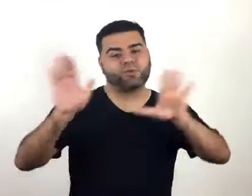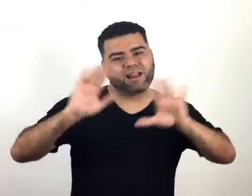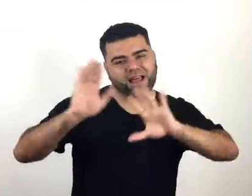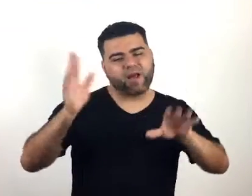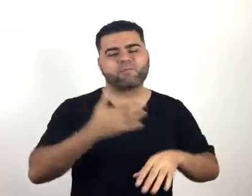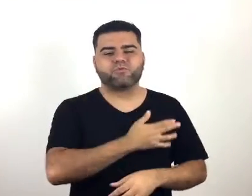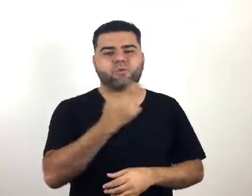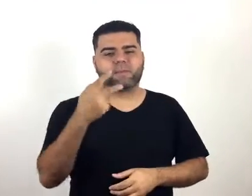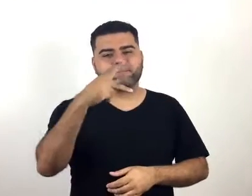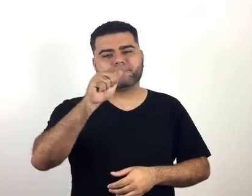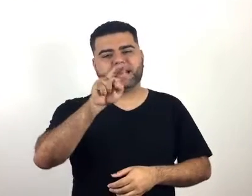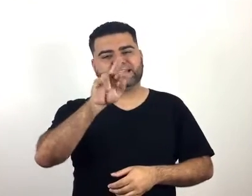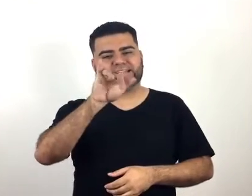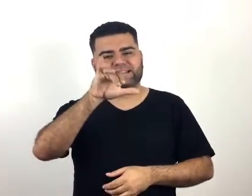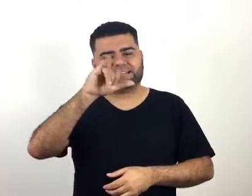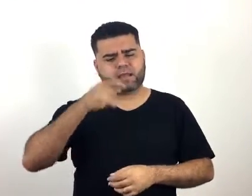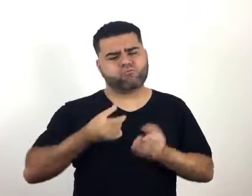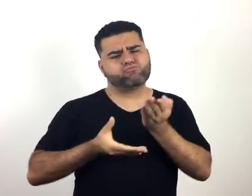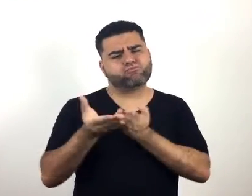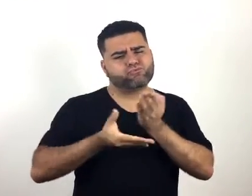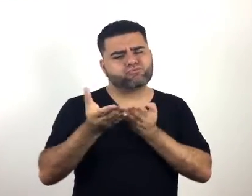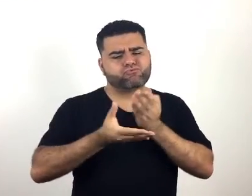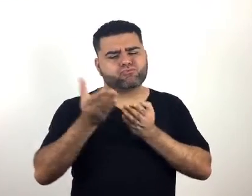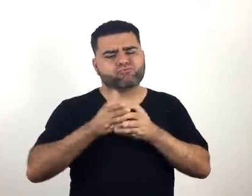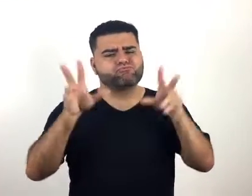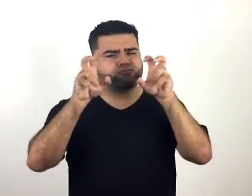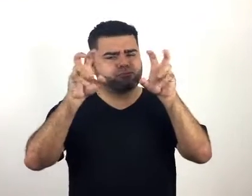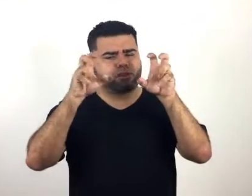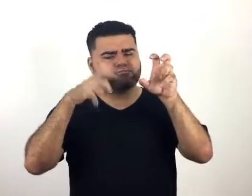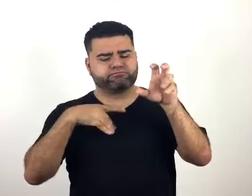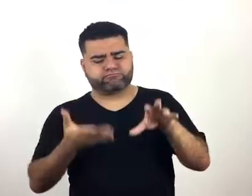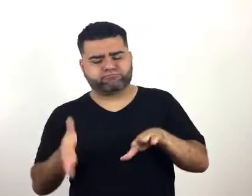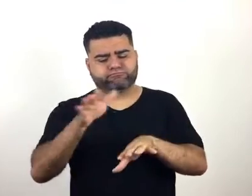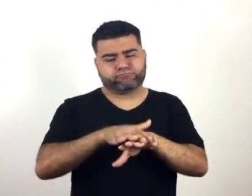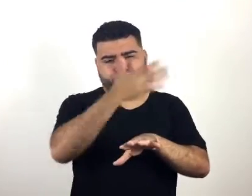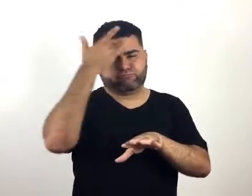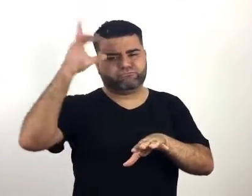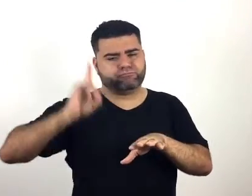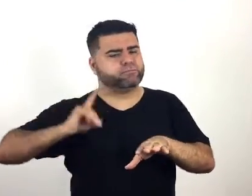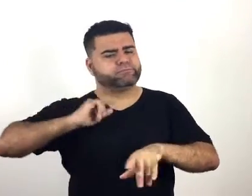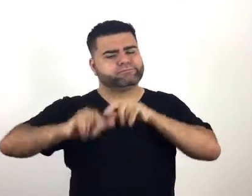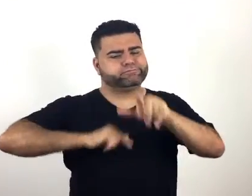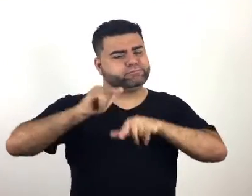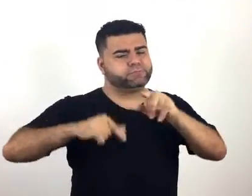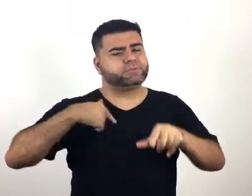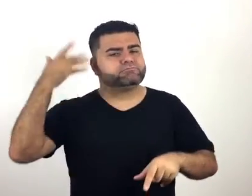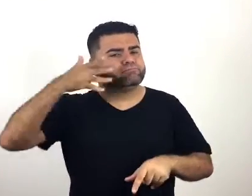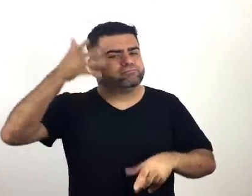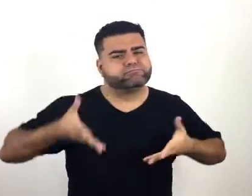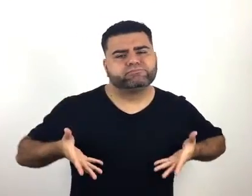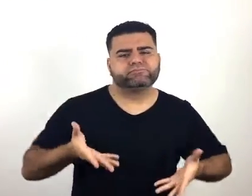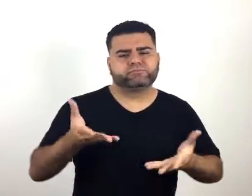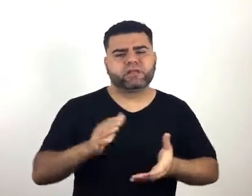Olá, eu sou Patrícia Aracac, eu sou consultora na área da inclusão da pessoa com deficiência no mercado de trabalho e sou palestrante motivacional.